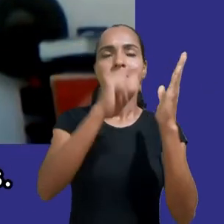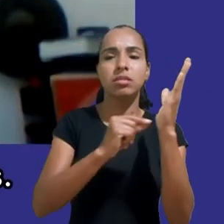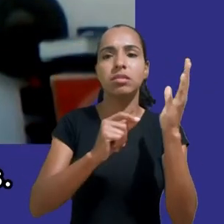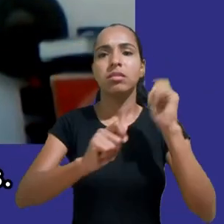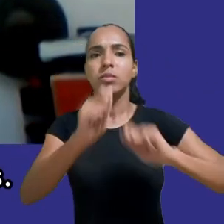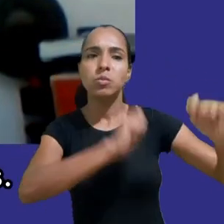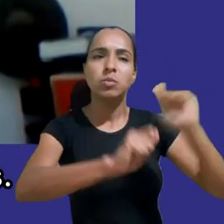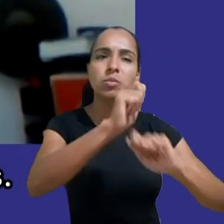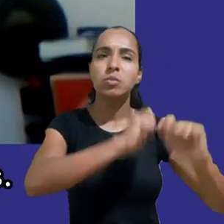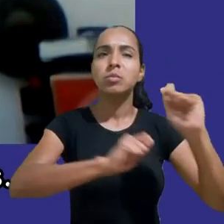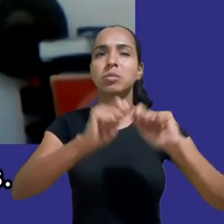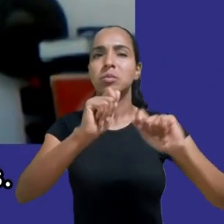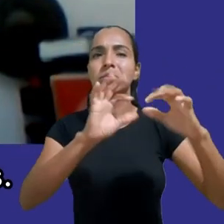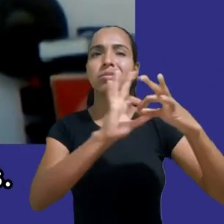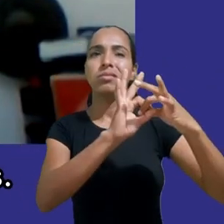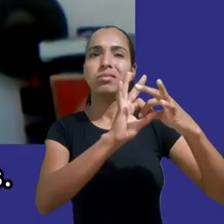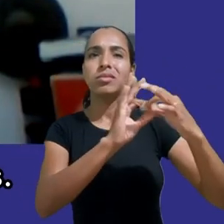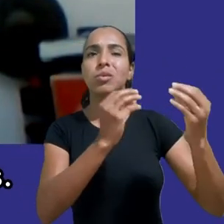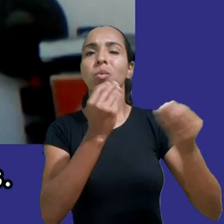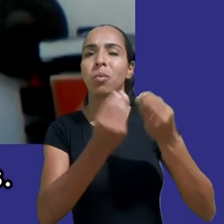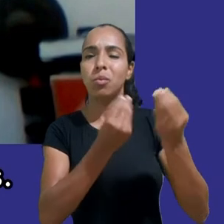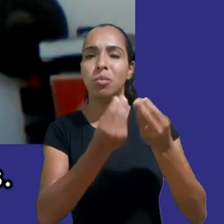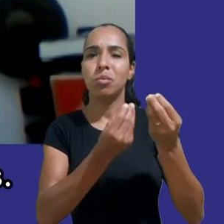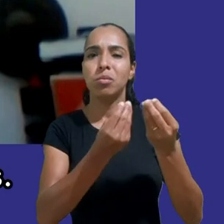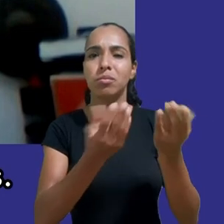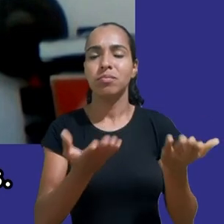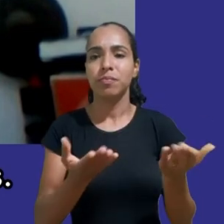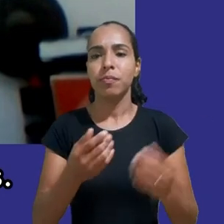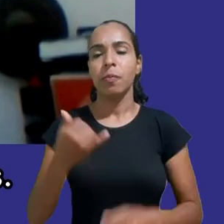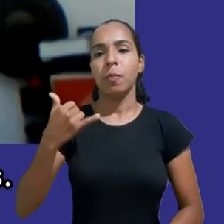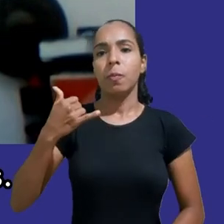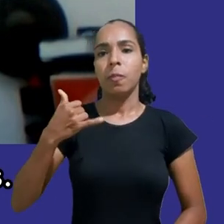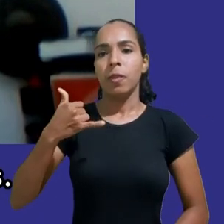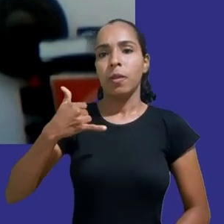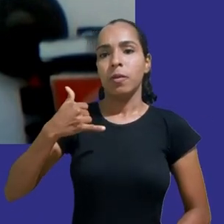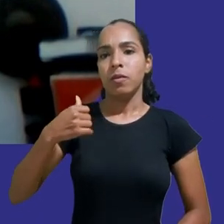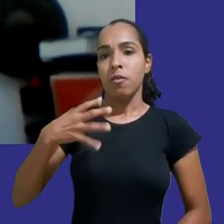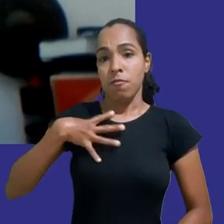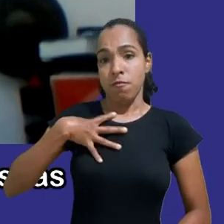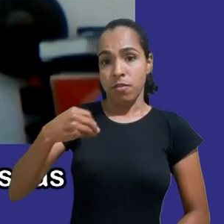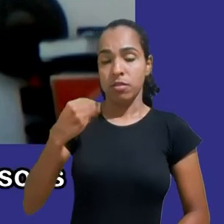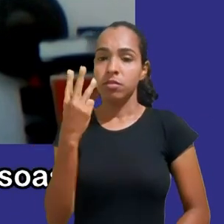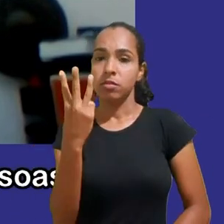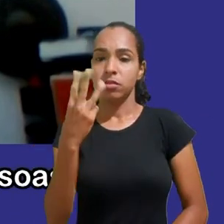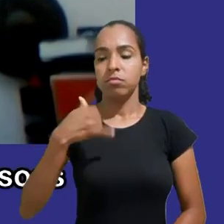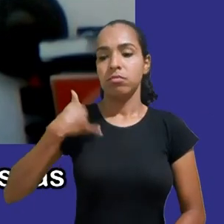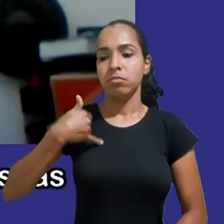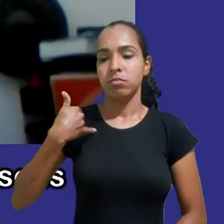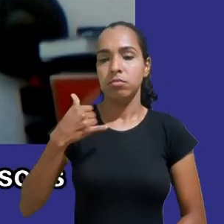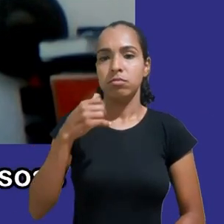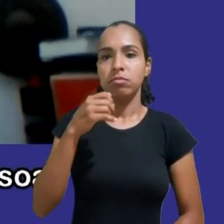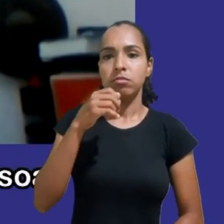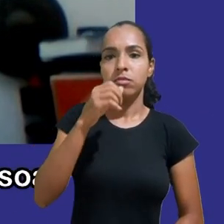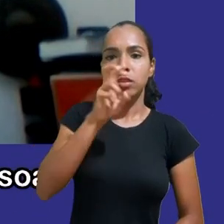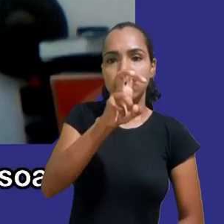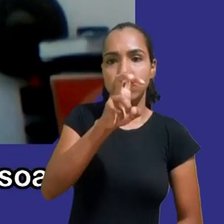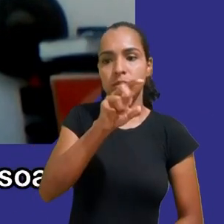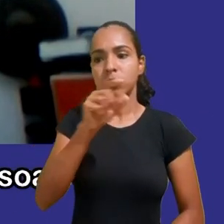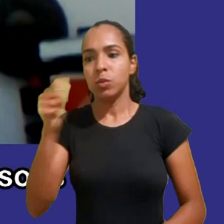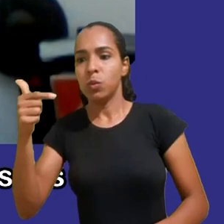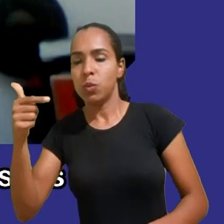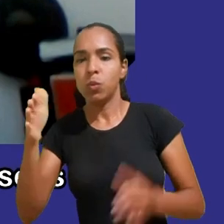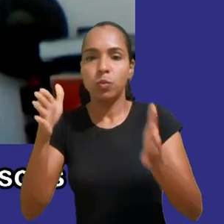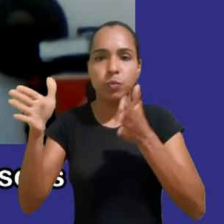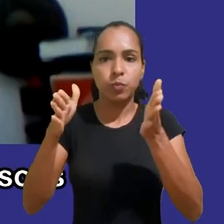além disso tenho 3 filhos com idades entre 5 e 12 anos então foi uma junção do desejo de gerar um